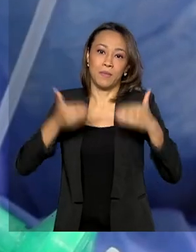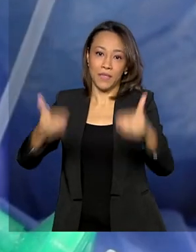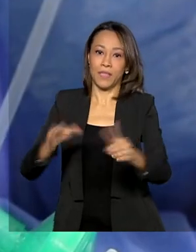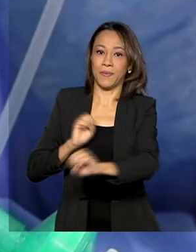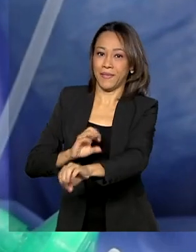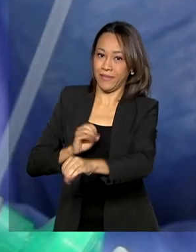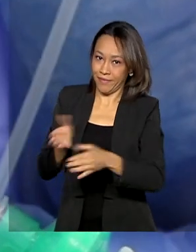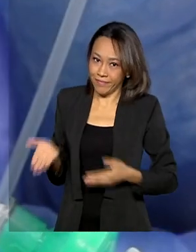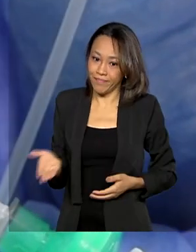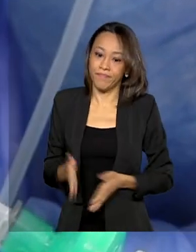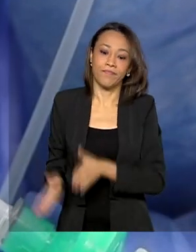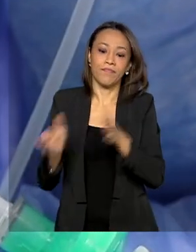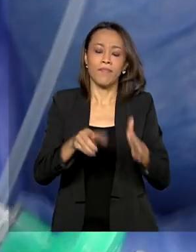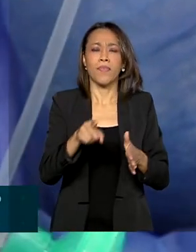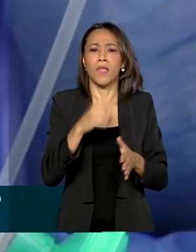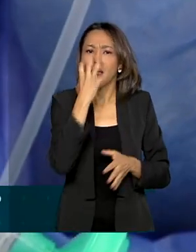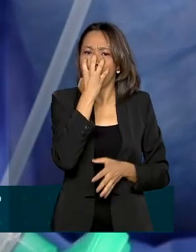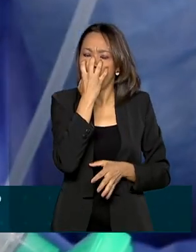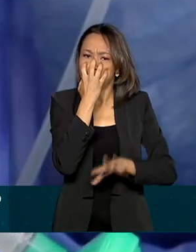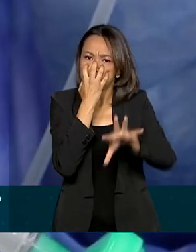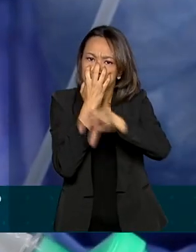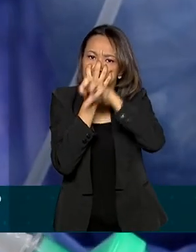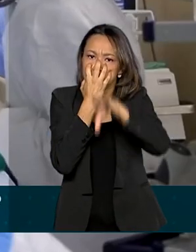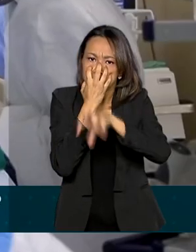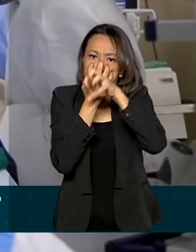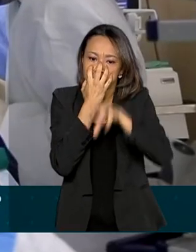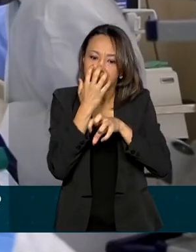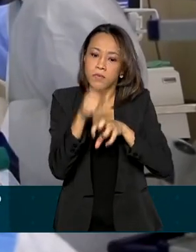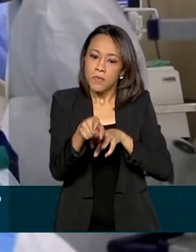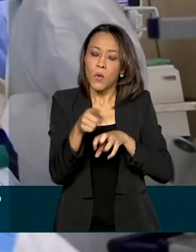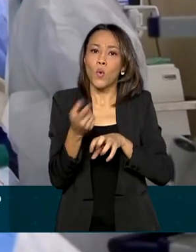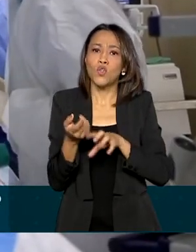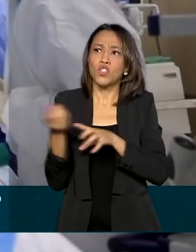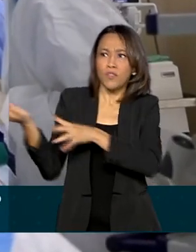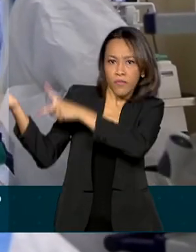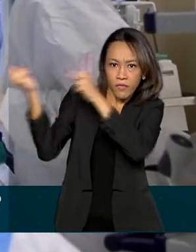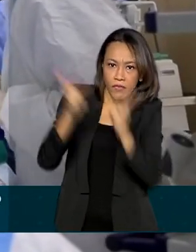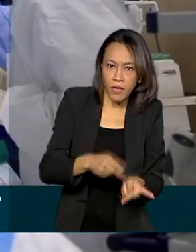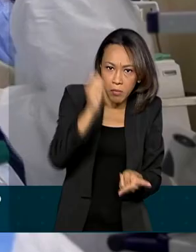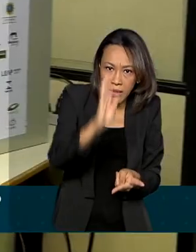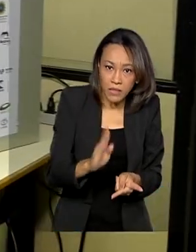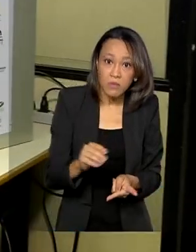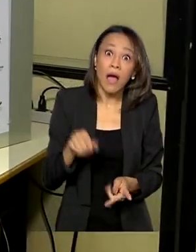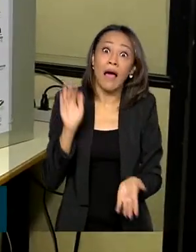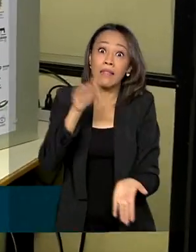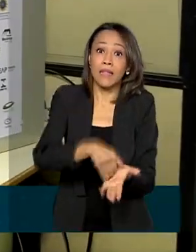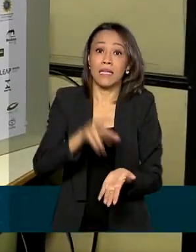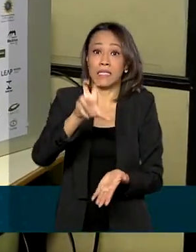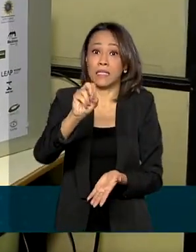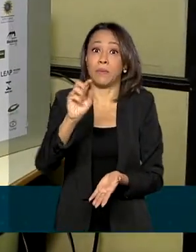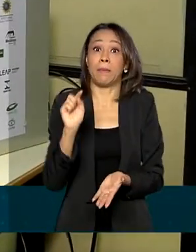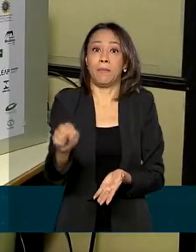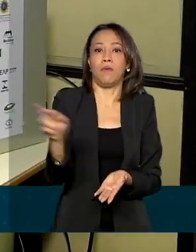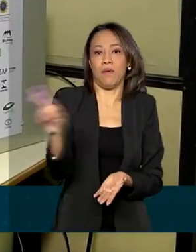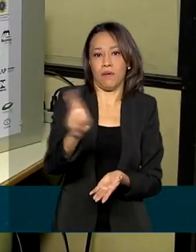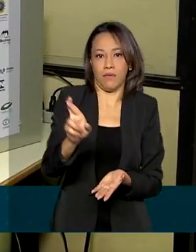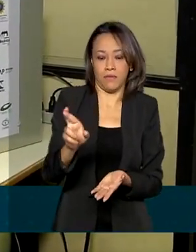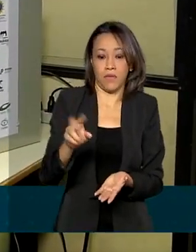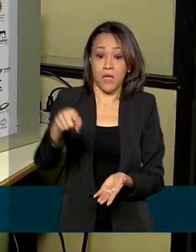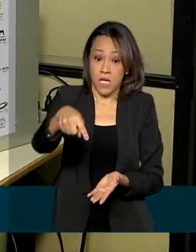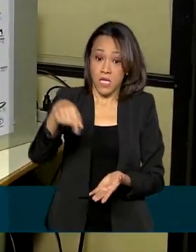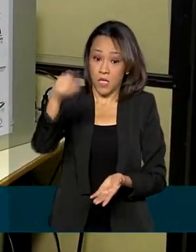O preço de um ventilador mecânico importado pode chegar a 50 mil reais. Para reduzir esse valor,